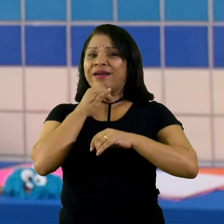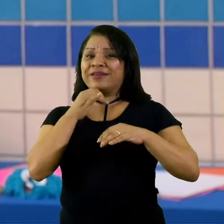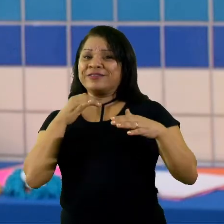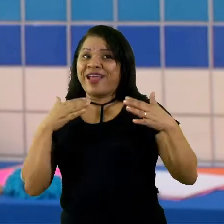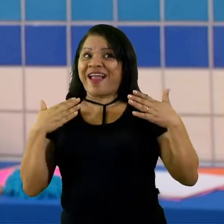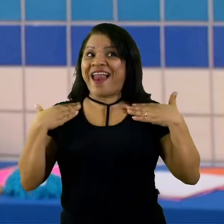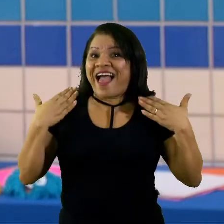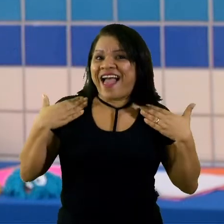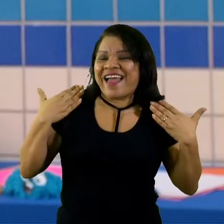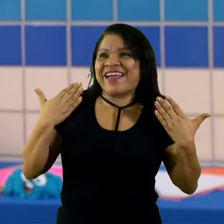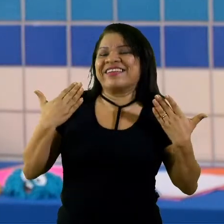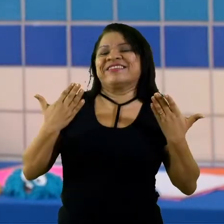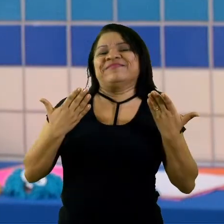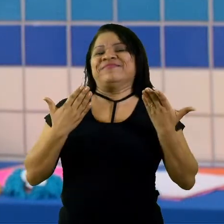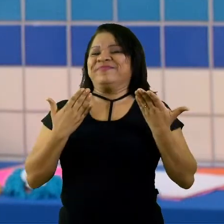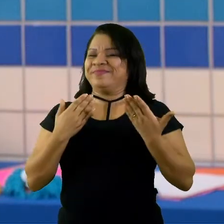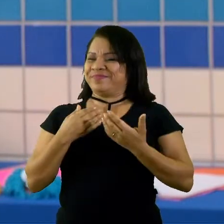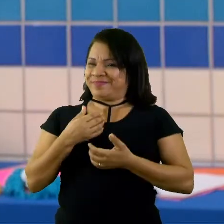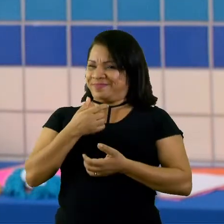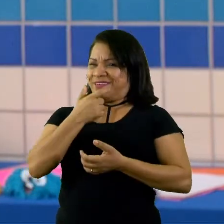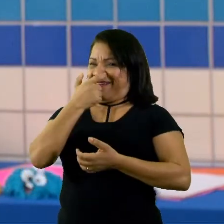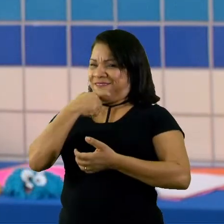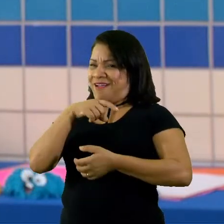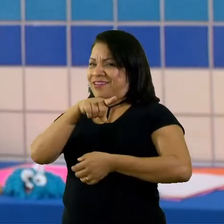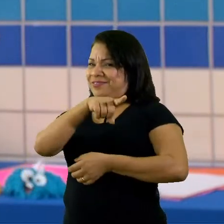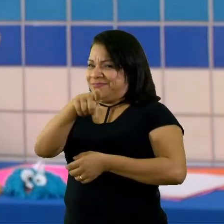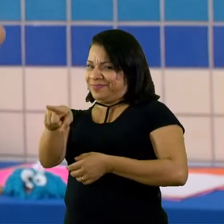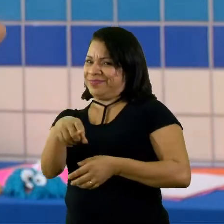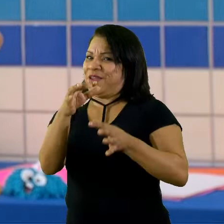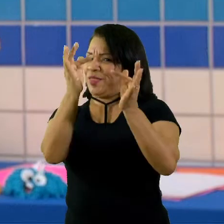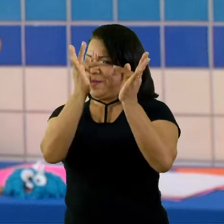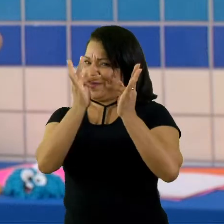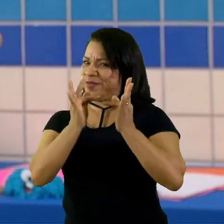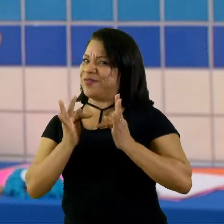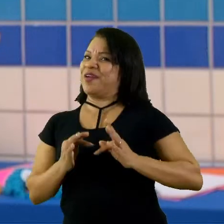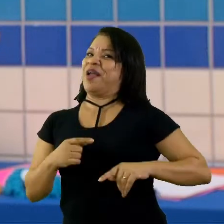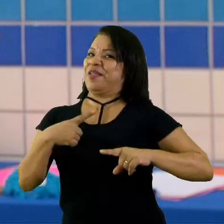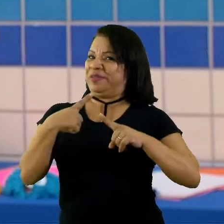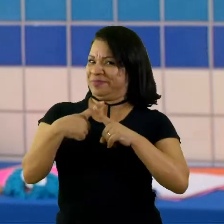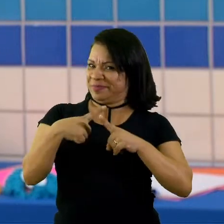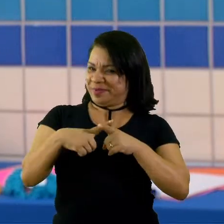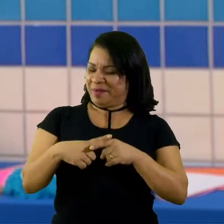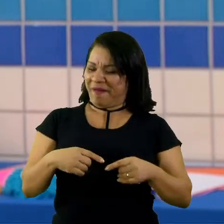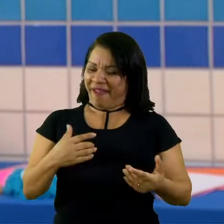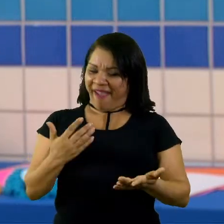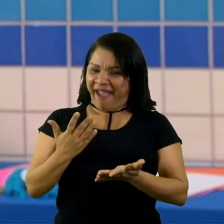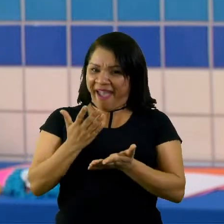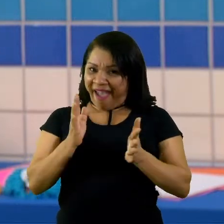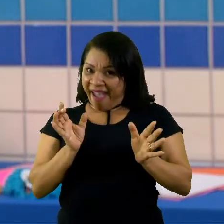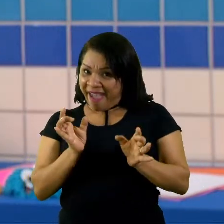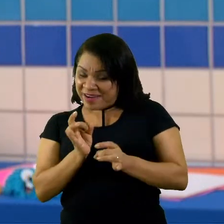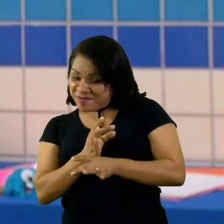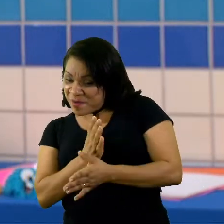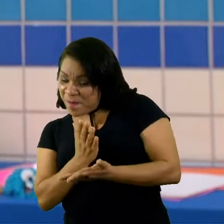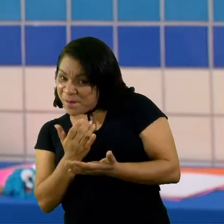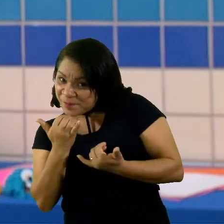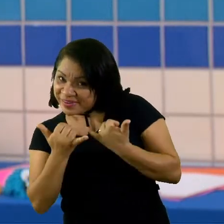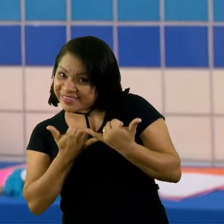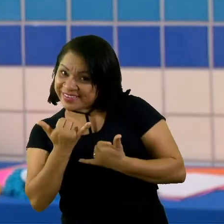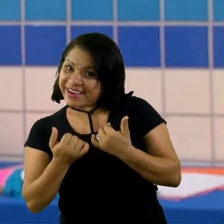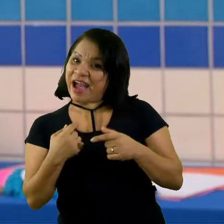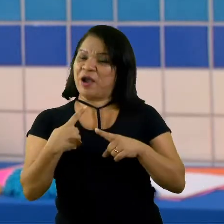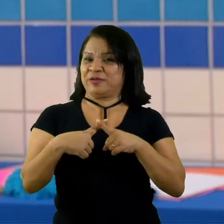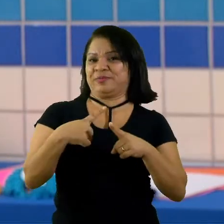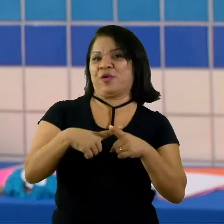acho que você está muito feliz porque acabou de fazer uma atividade que mexe com o corpo todo. Lembrando que a nossa atividade de movimento